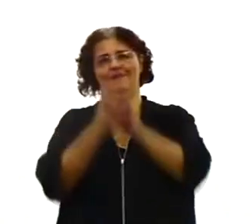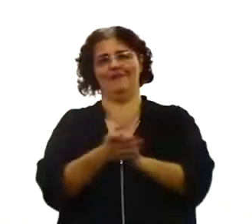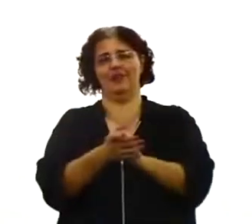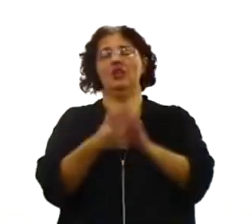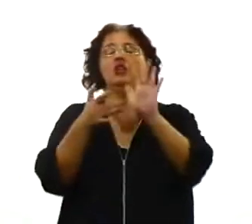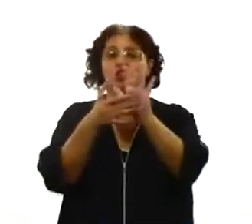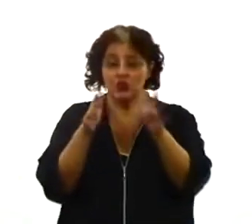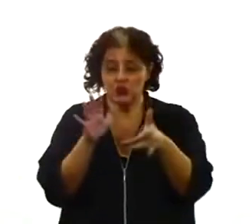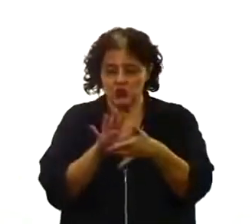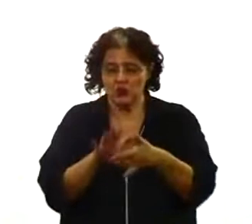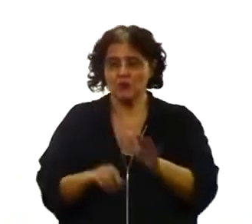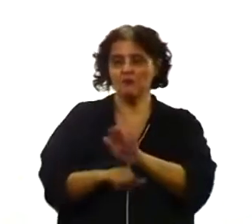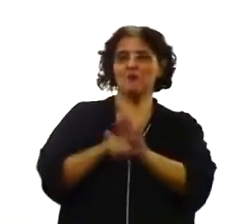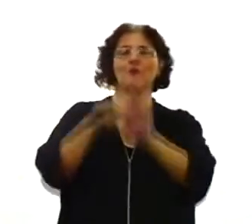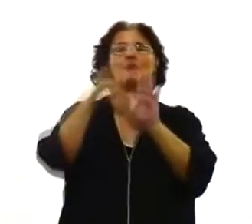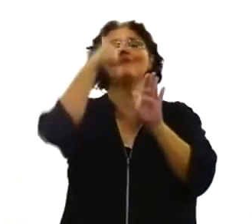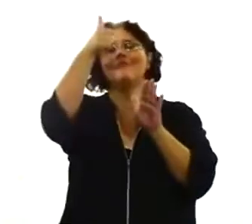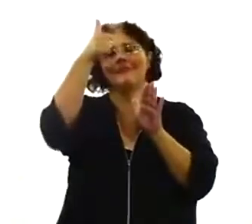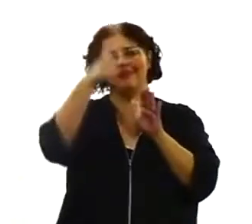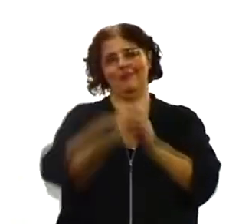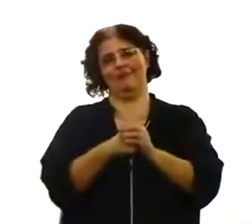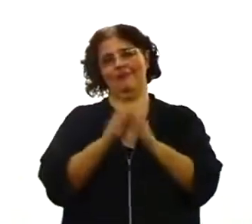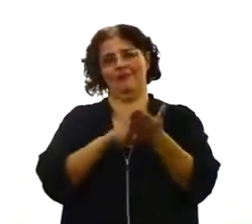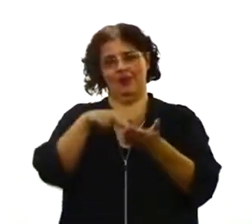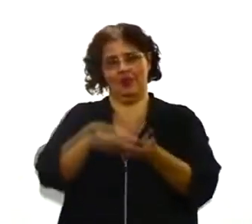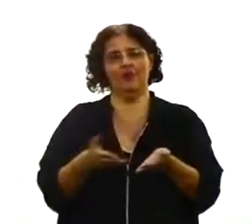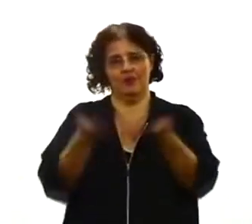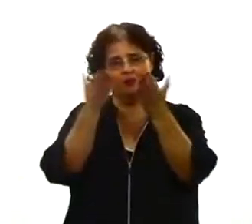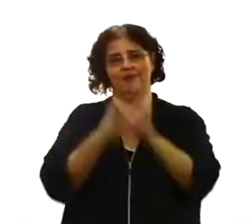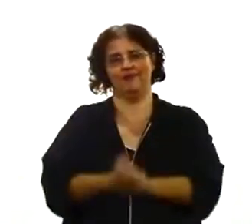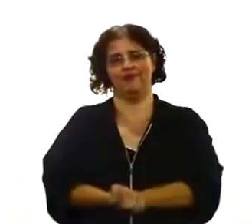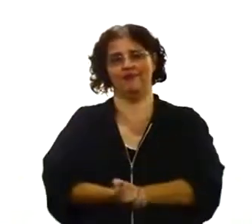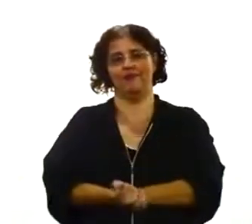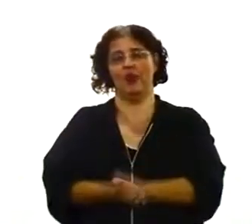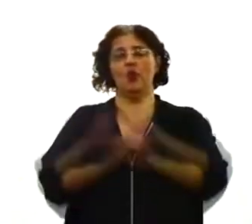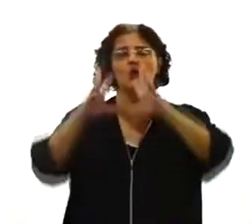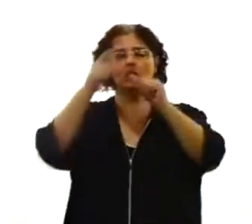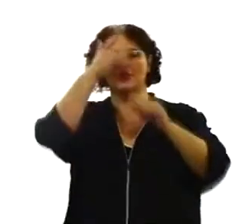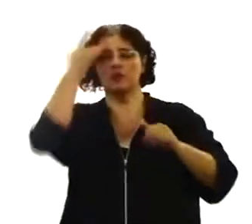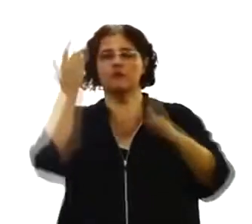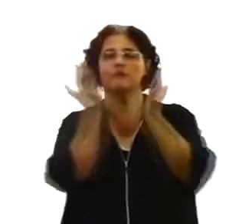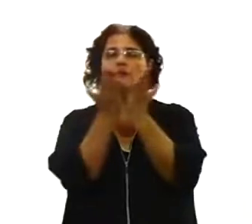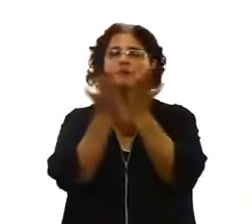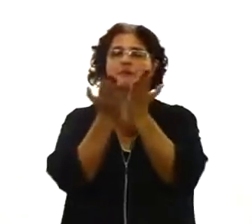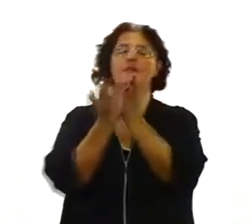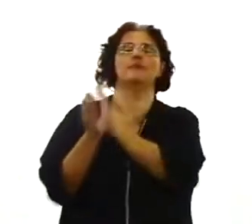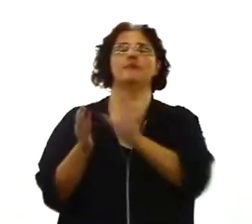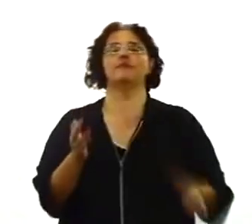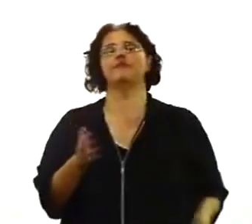Todos aqueles que crerem no Senhor Jesus Cristo, que crerem que,